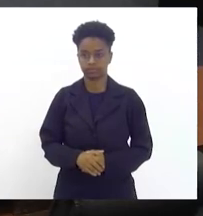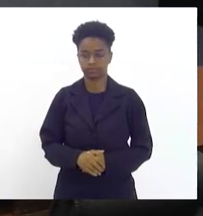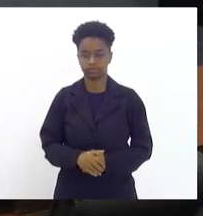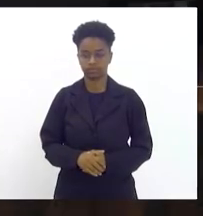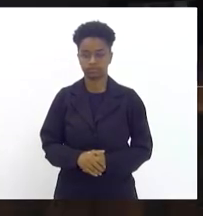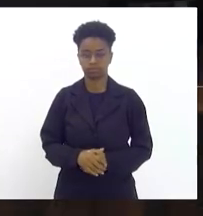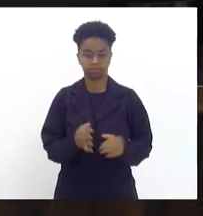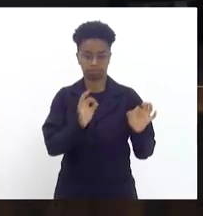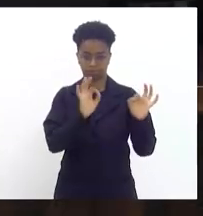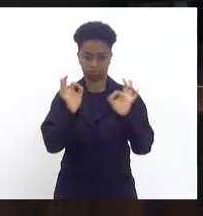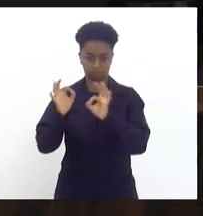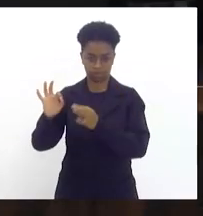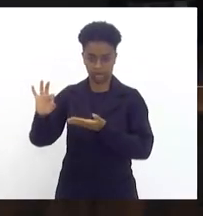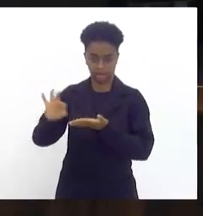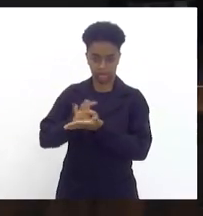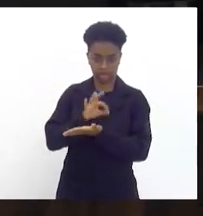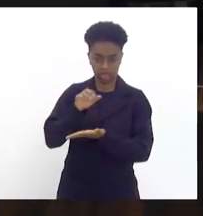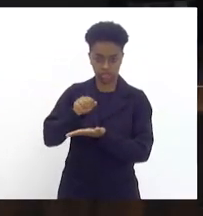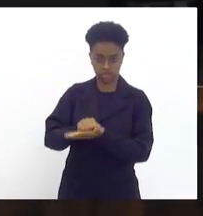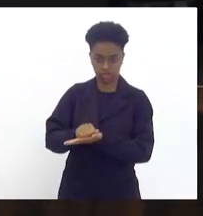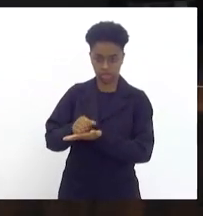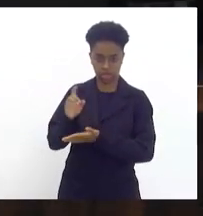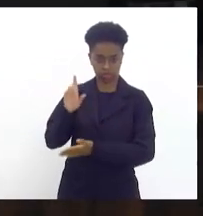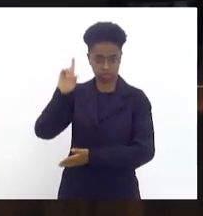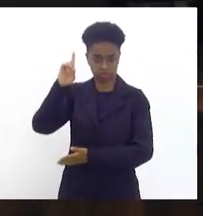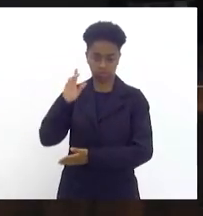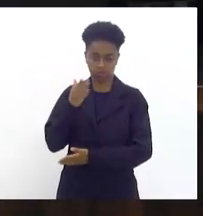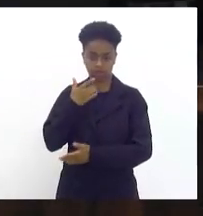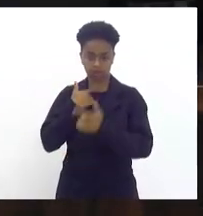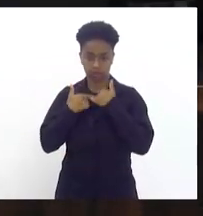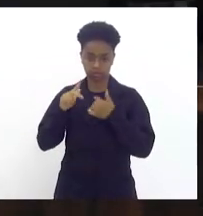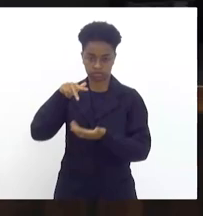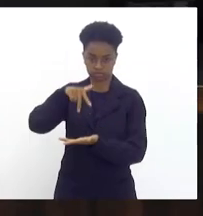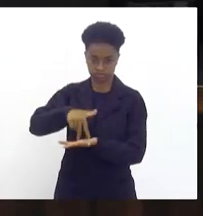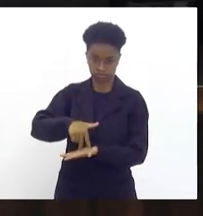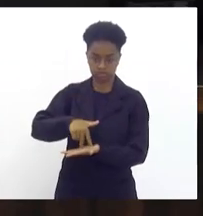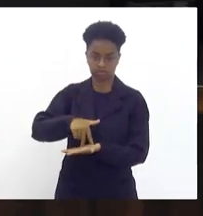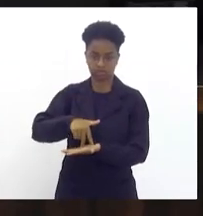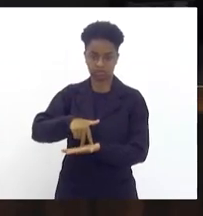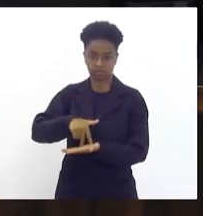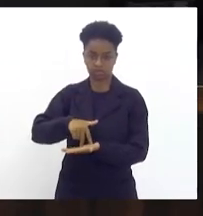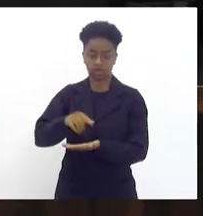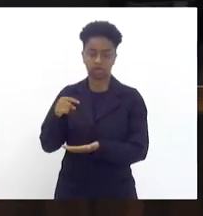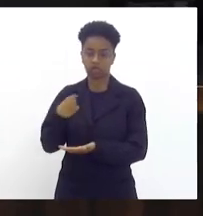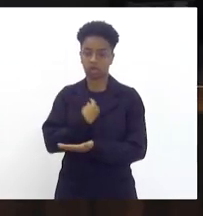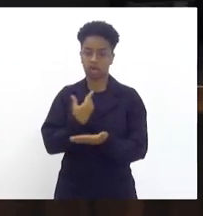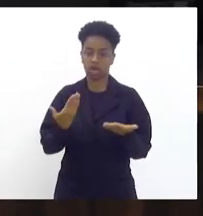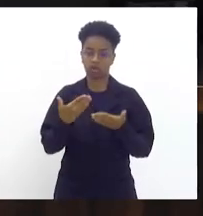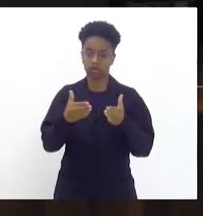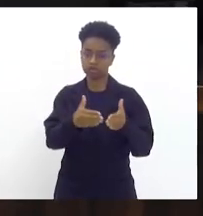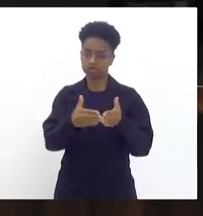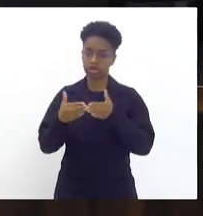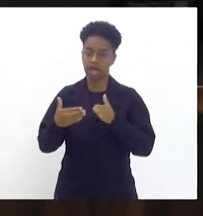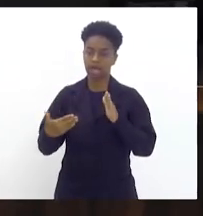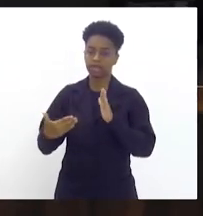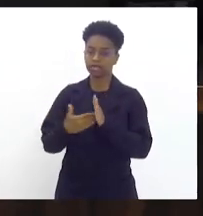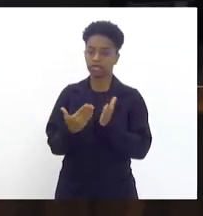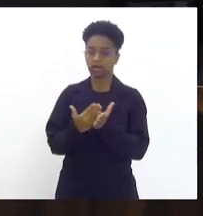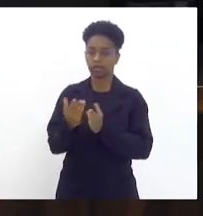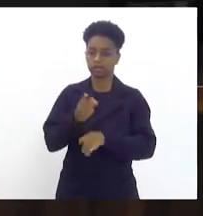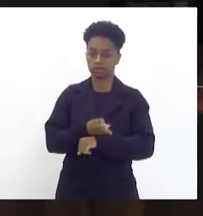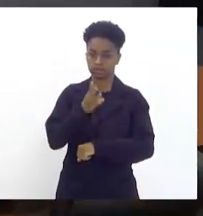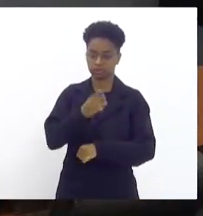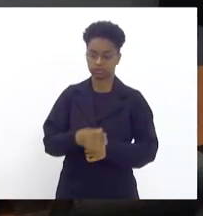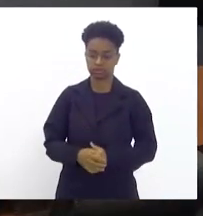não havendo mais nenhum deputado escrito para o expediente inicial iremos suspender até o início da sessão bom